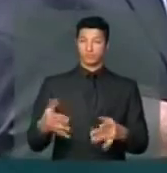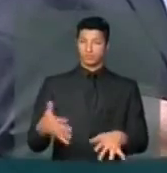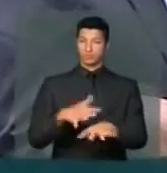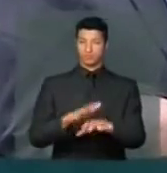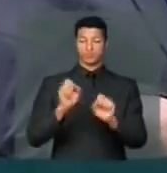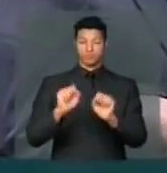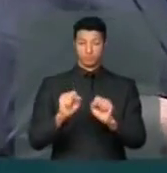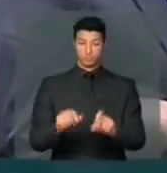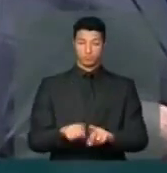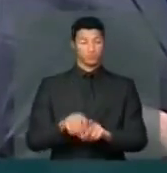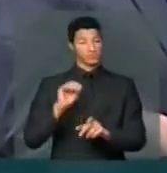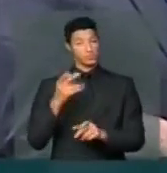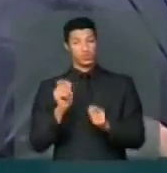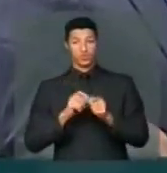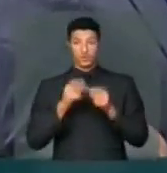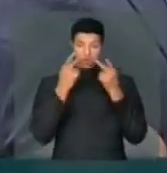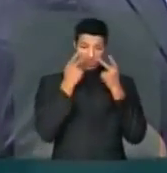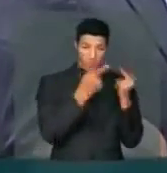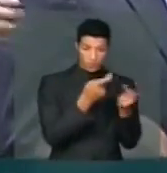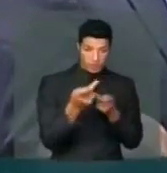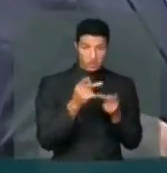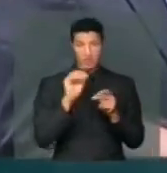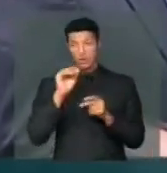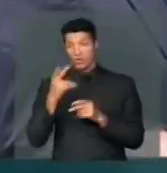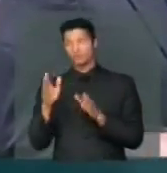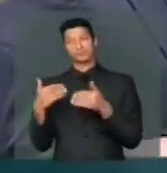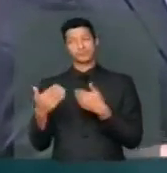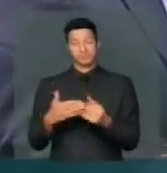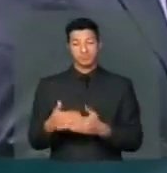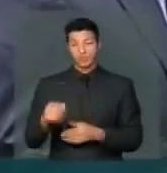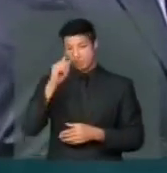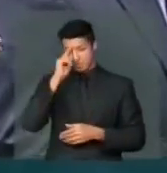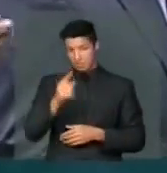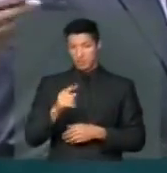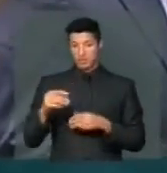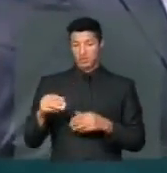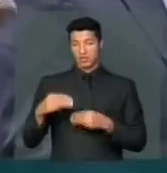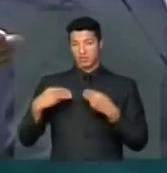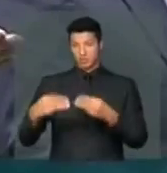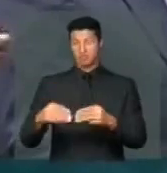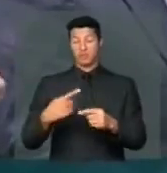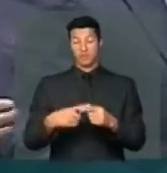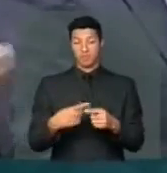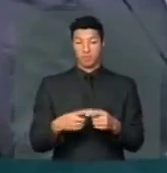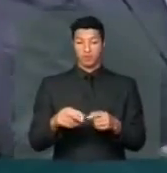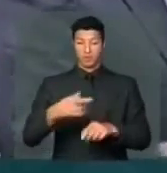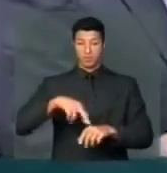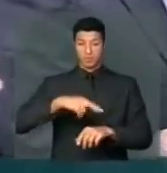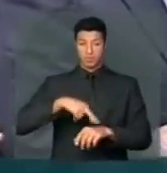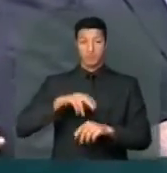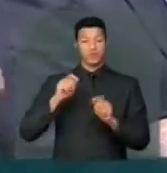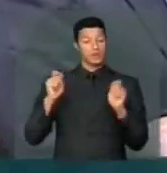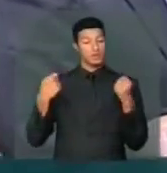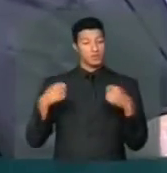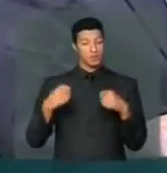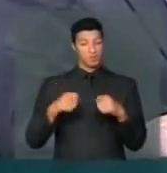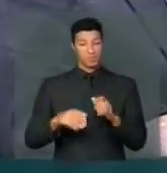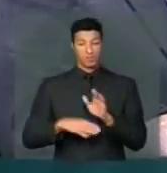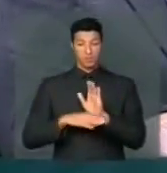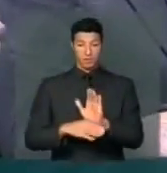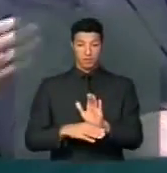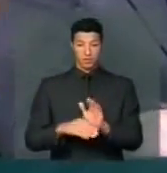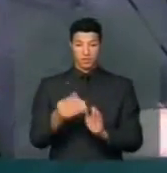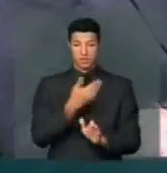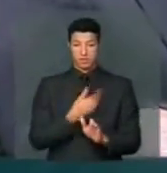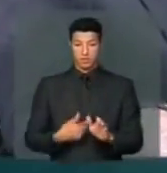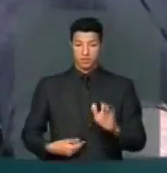possa ou fazer uma visita em loco ou enfim mandar seus emissários porque é uma região que precisa de ajuda